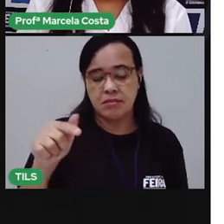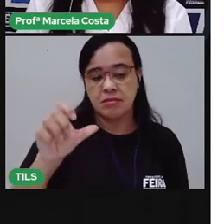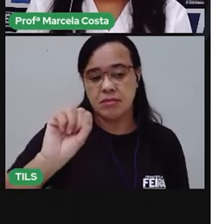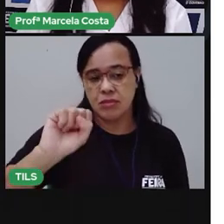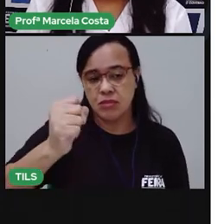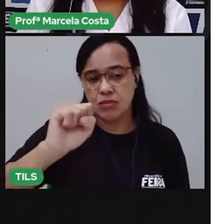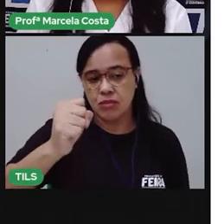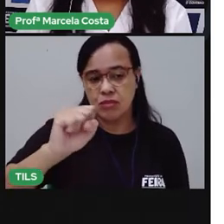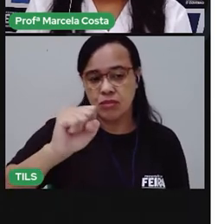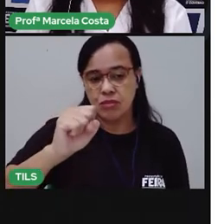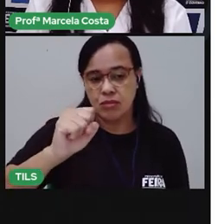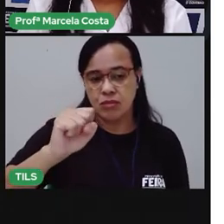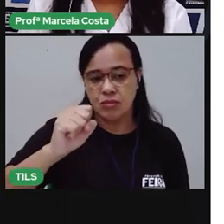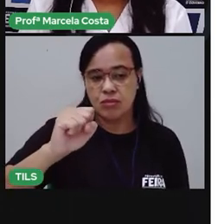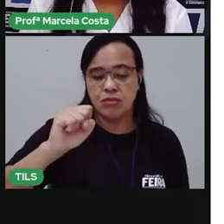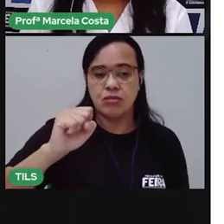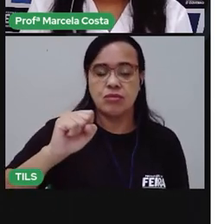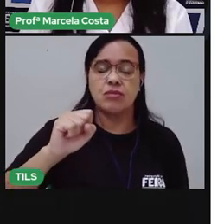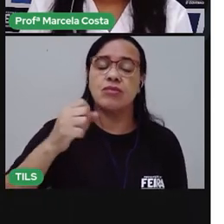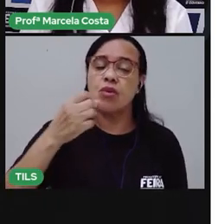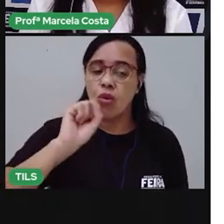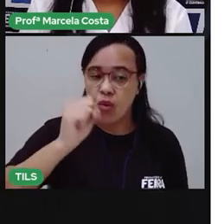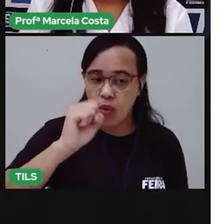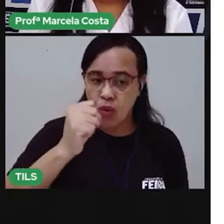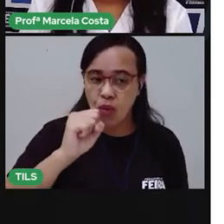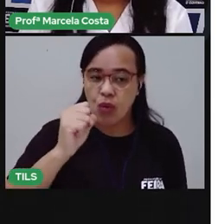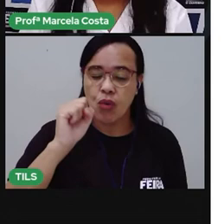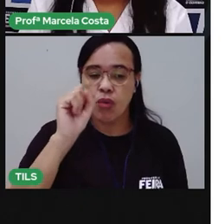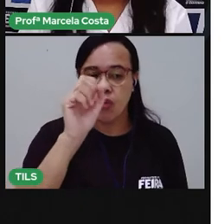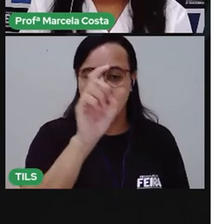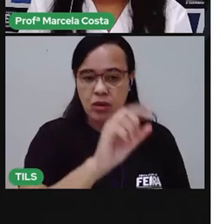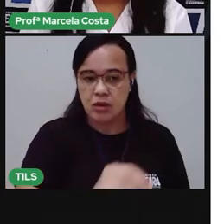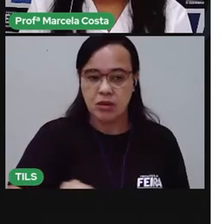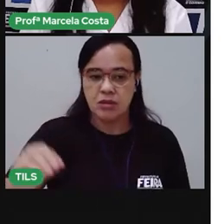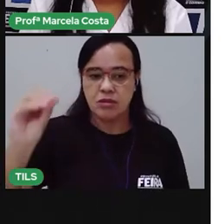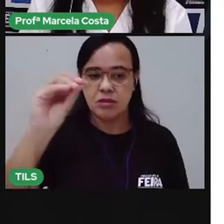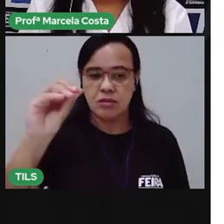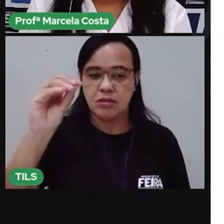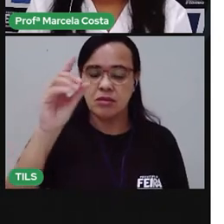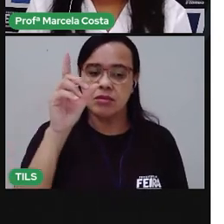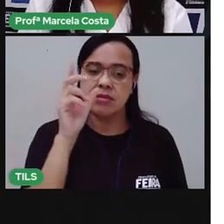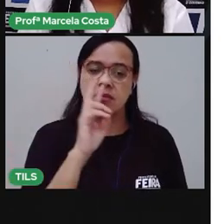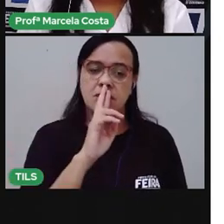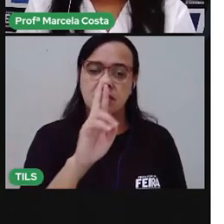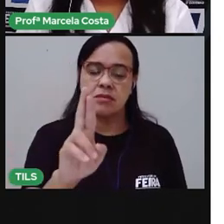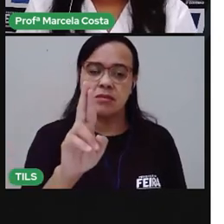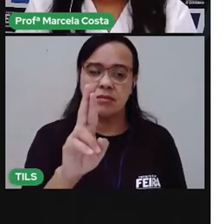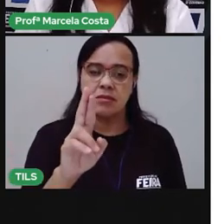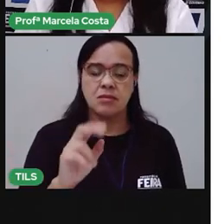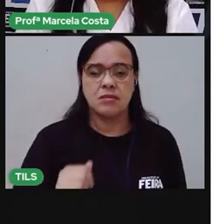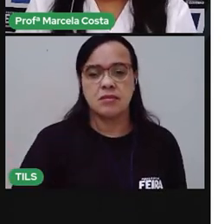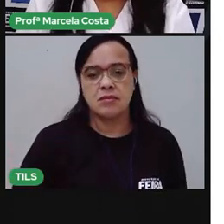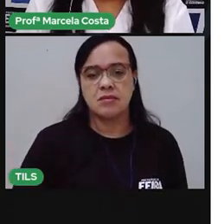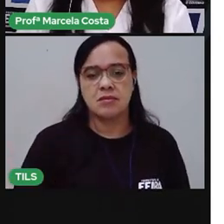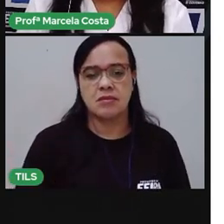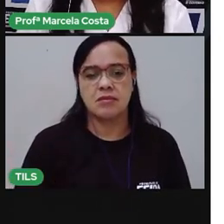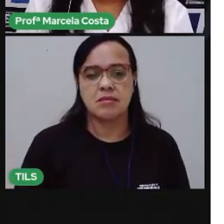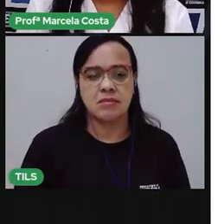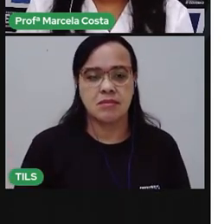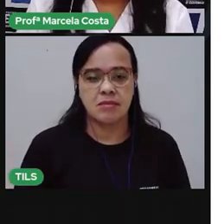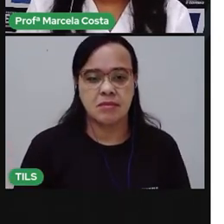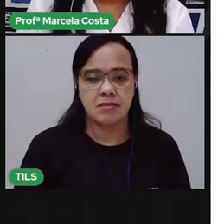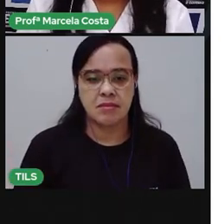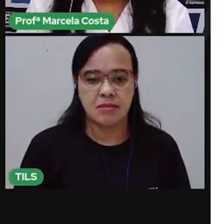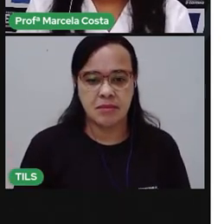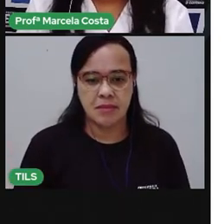8 8 letras Coloca nessa última coluna aqui Agora só